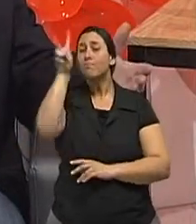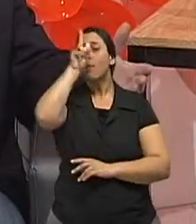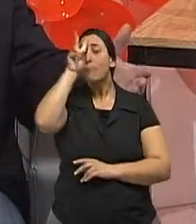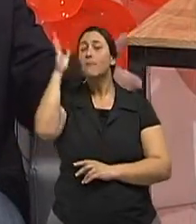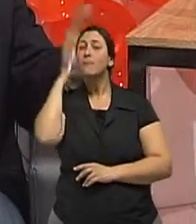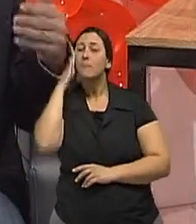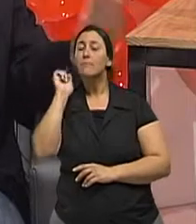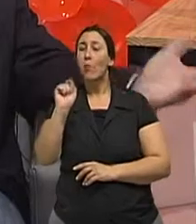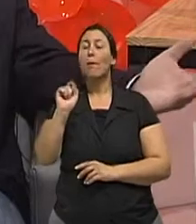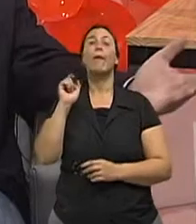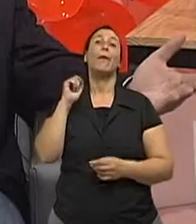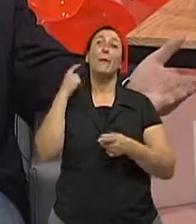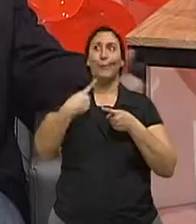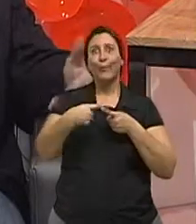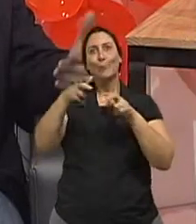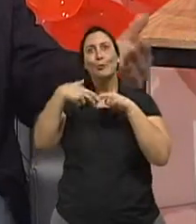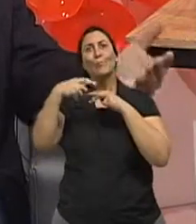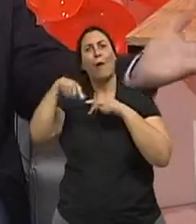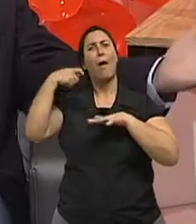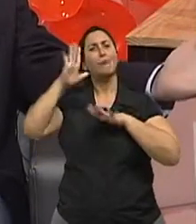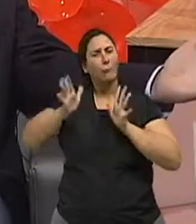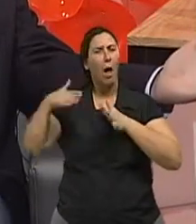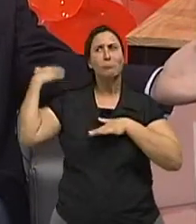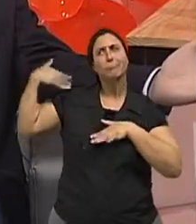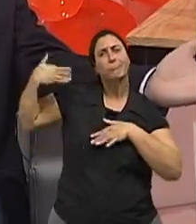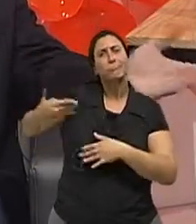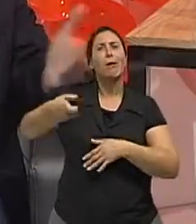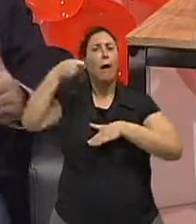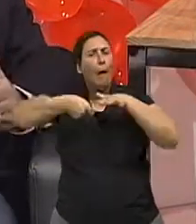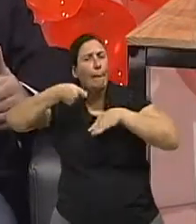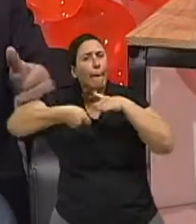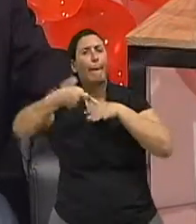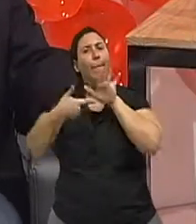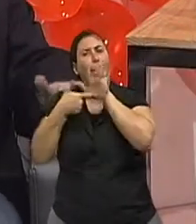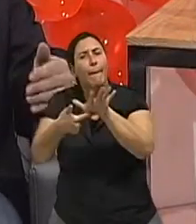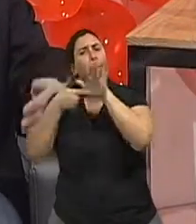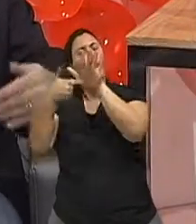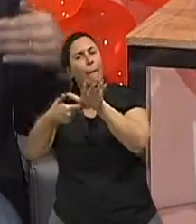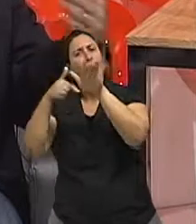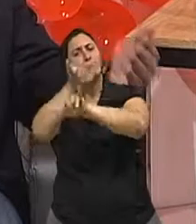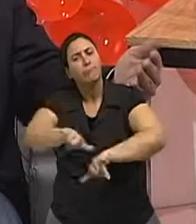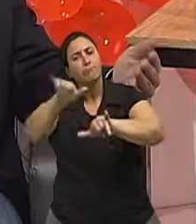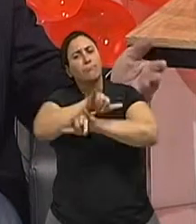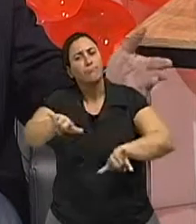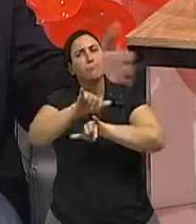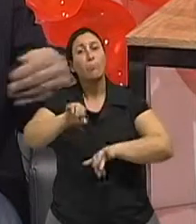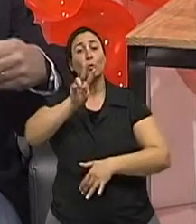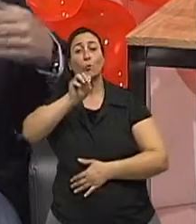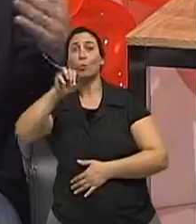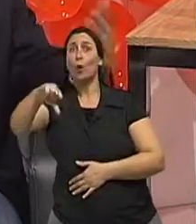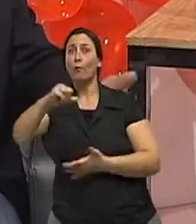importante, por isso que existe a campanha de vacinação há muitos anos, a gripe A nós temos desde 2009. E a gripe comum já